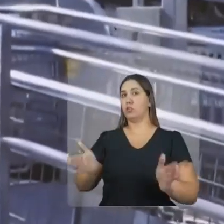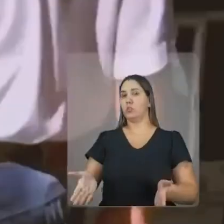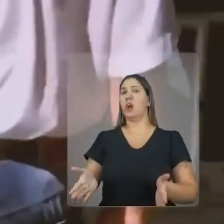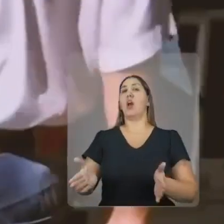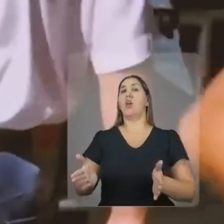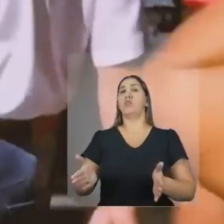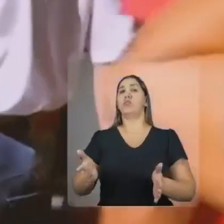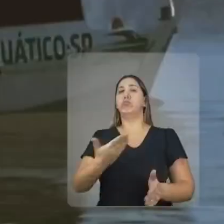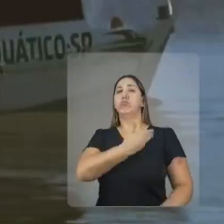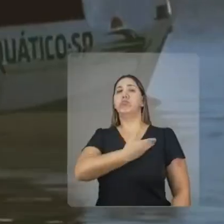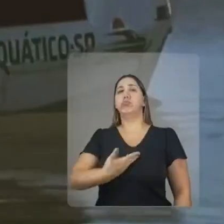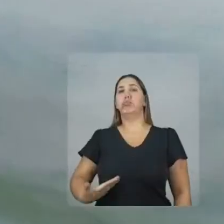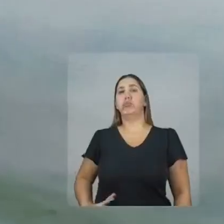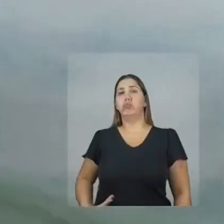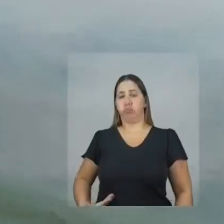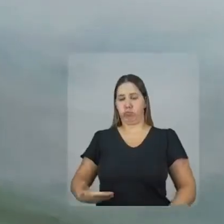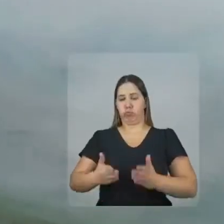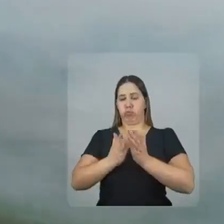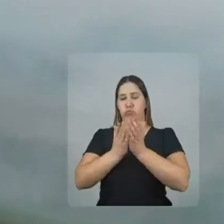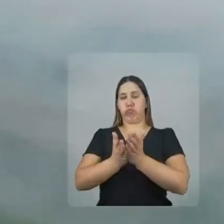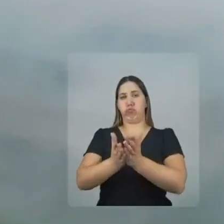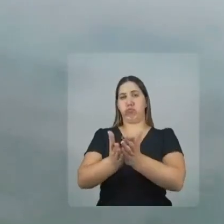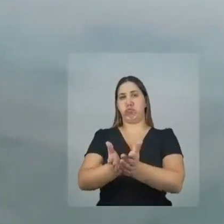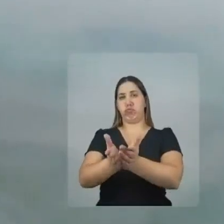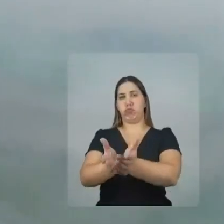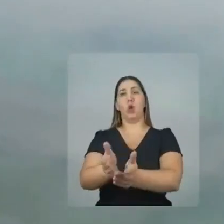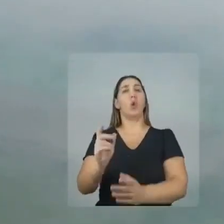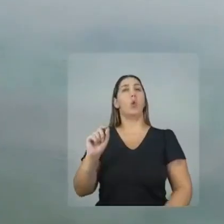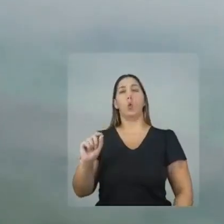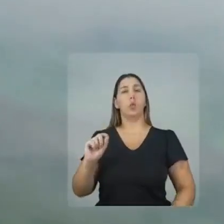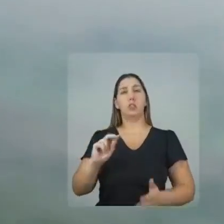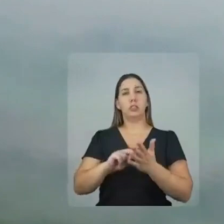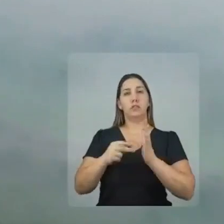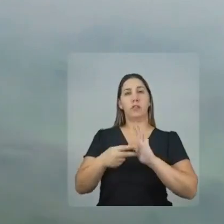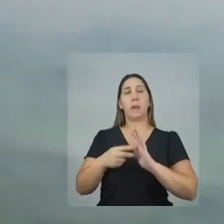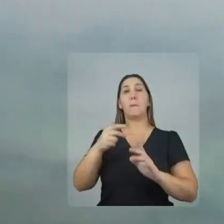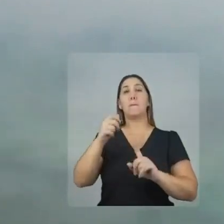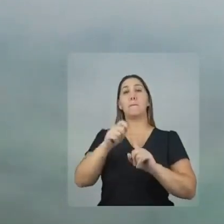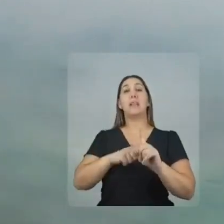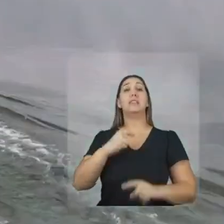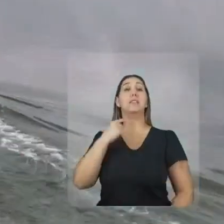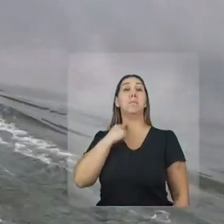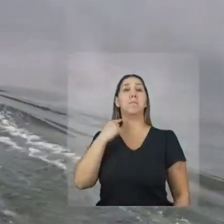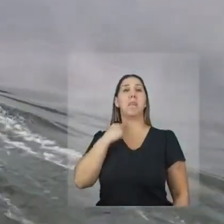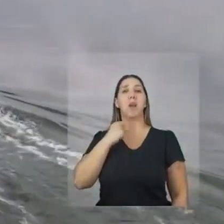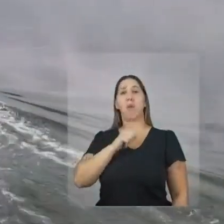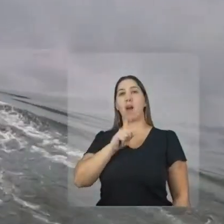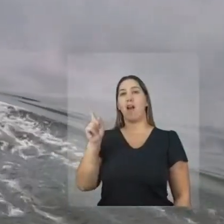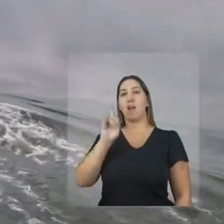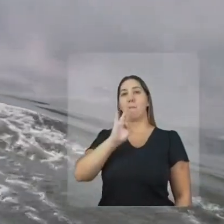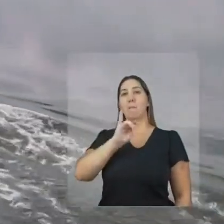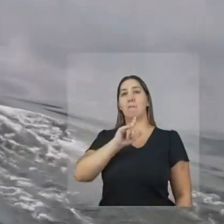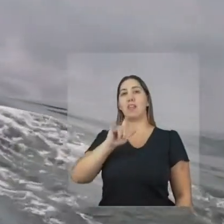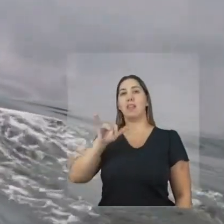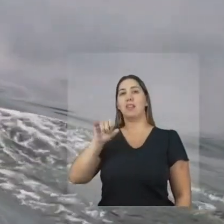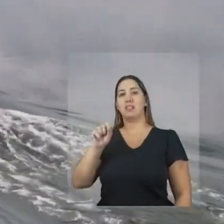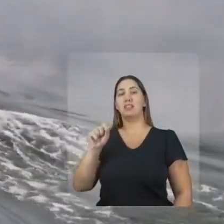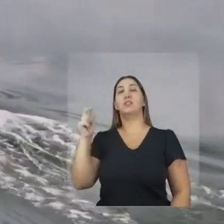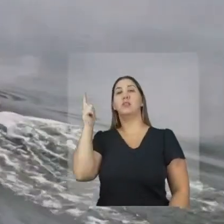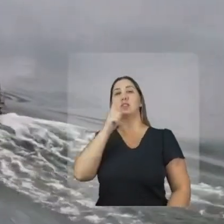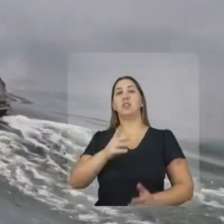de transporte hidroviário. O Aquático SP, que entrou em operação em maio deste ano, na Biles, Zona Sul,